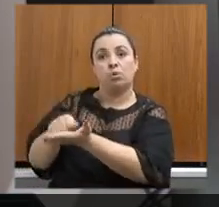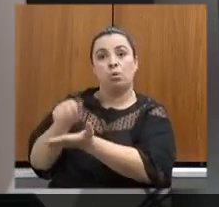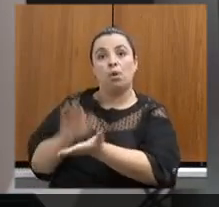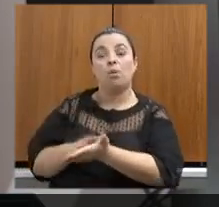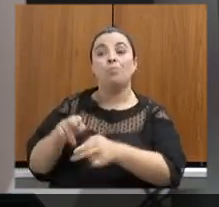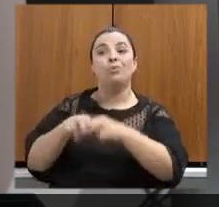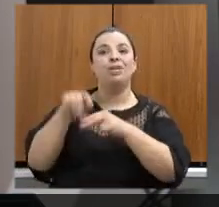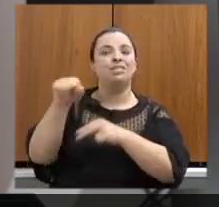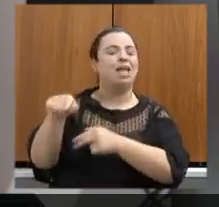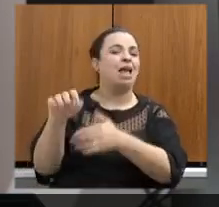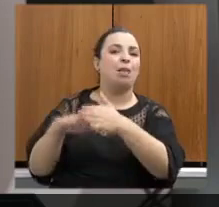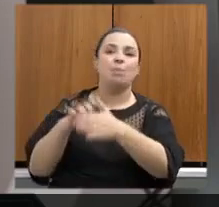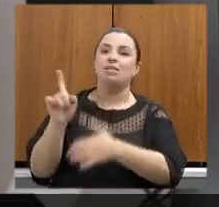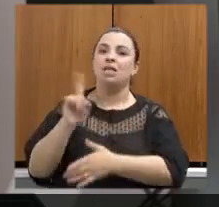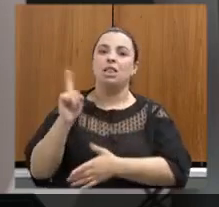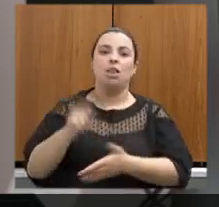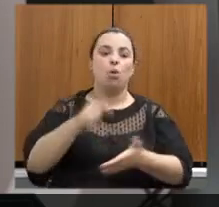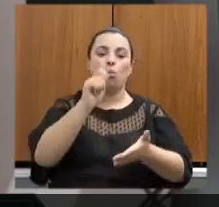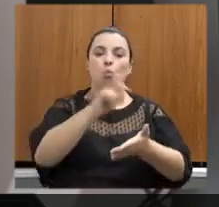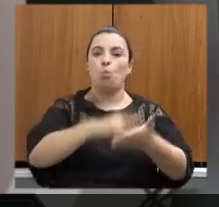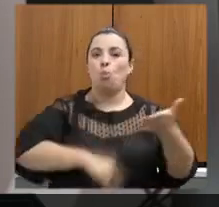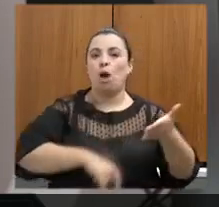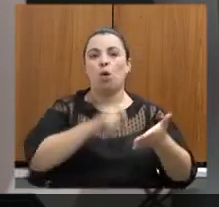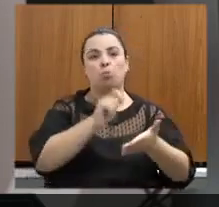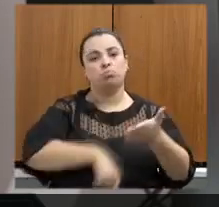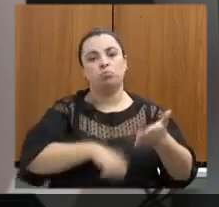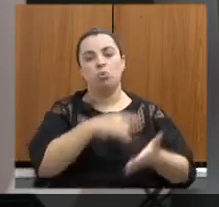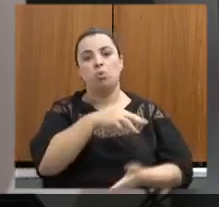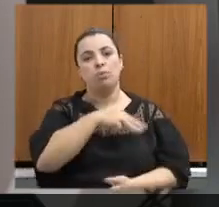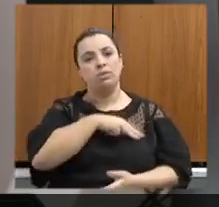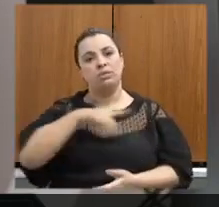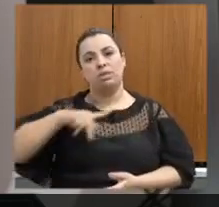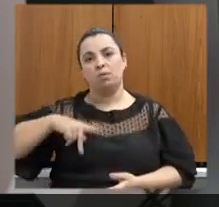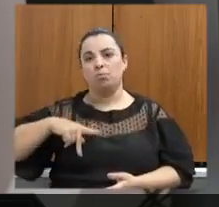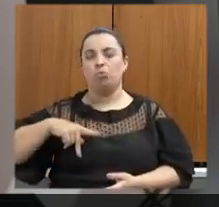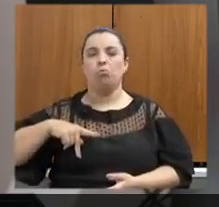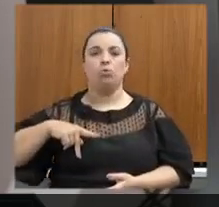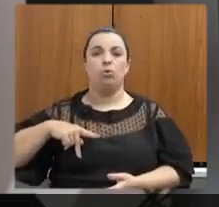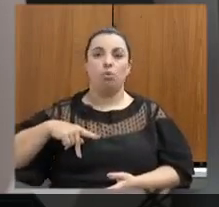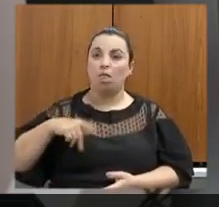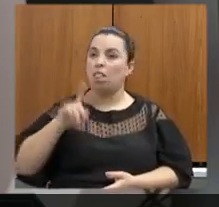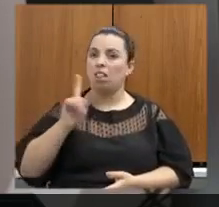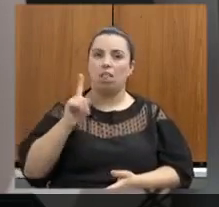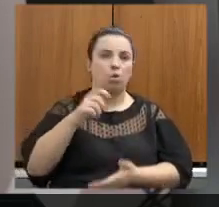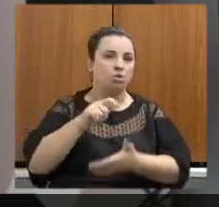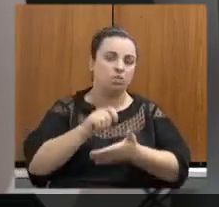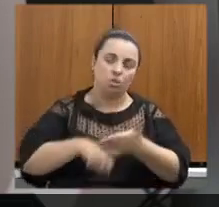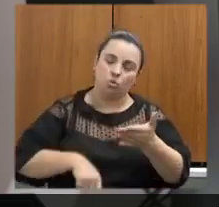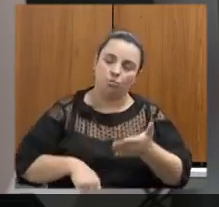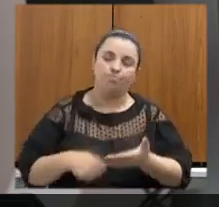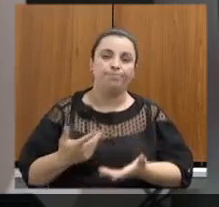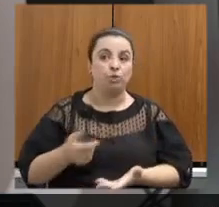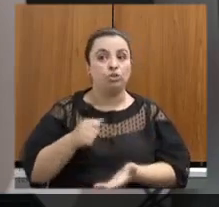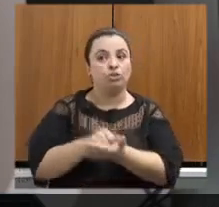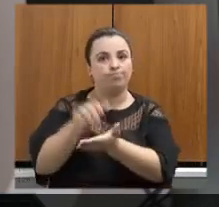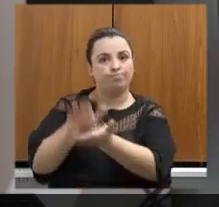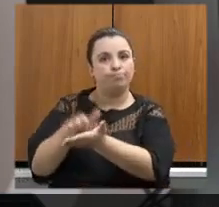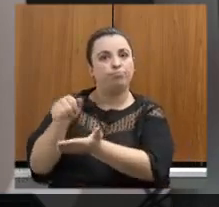Público para pagamento do dano moral coletivo e definição do cronograma de desativação. Por favor.